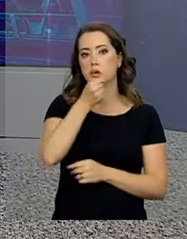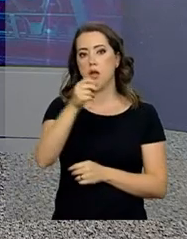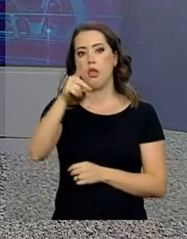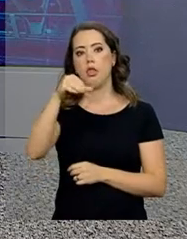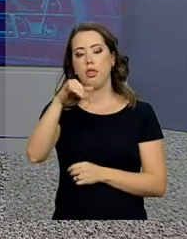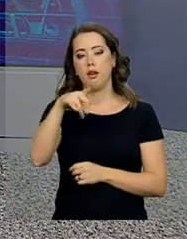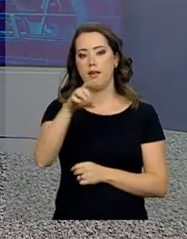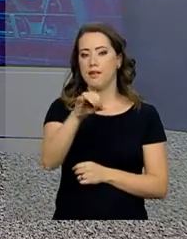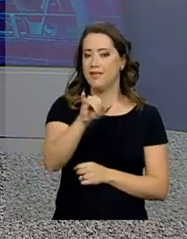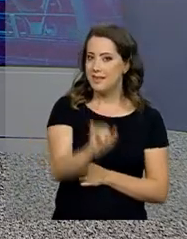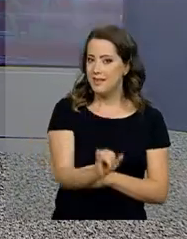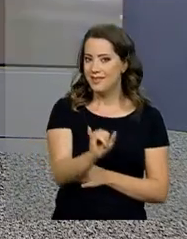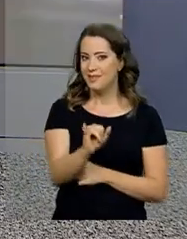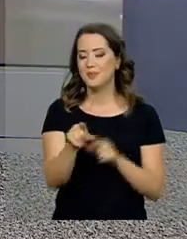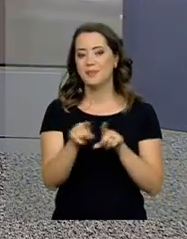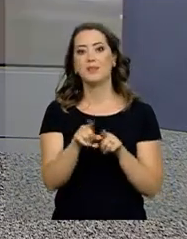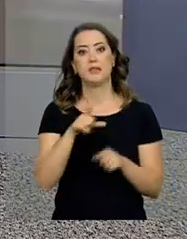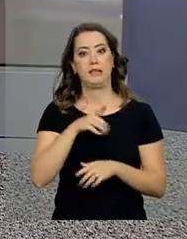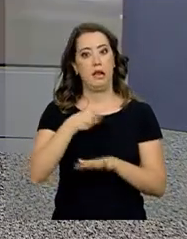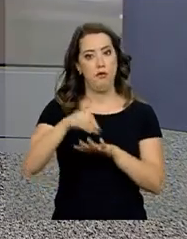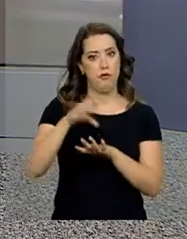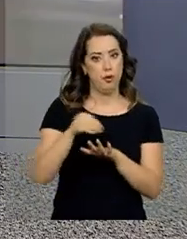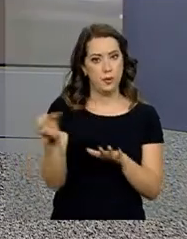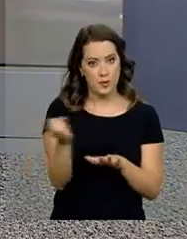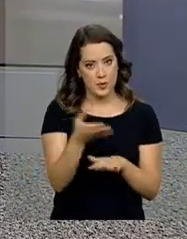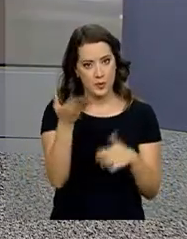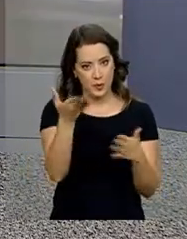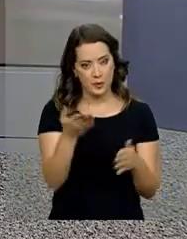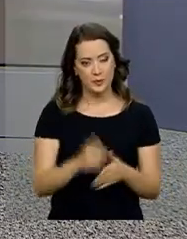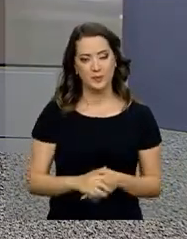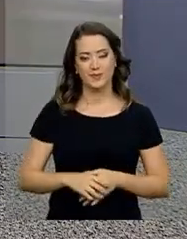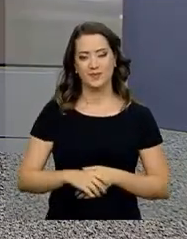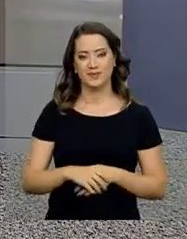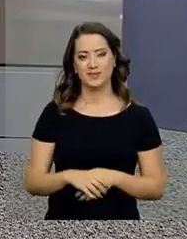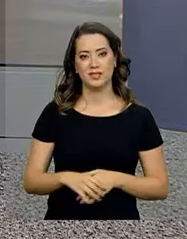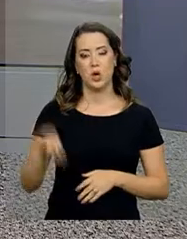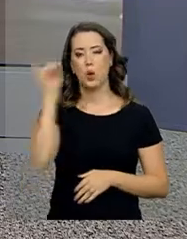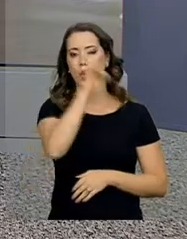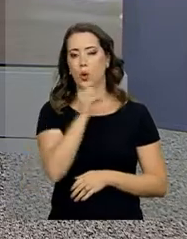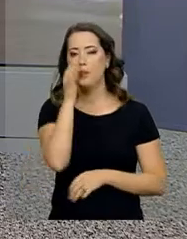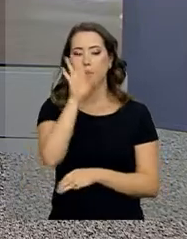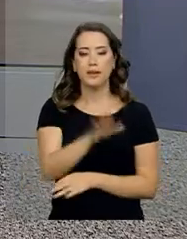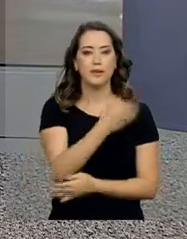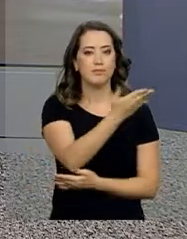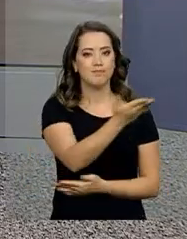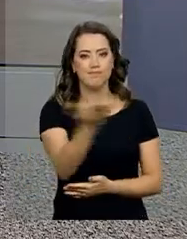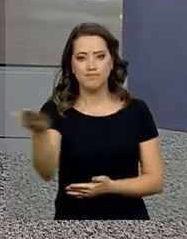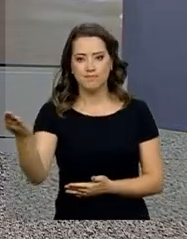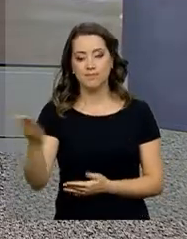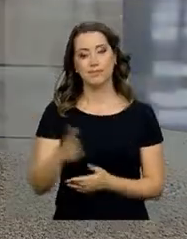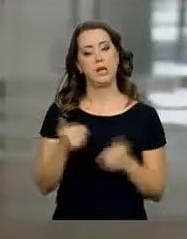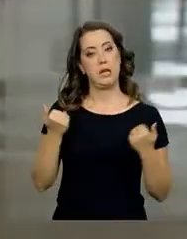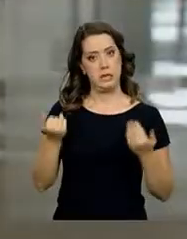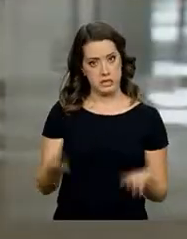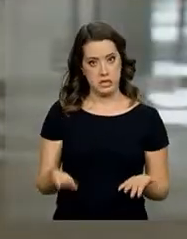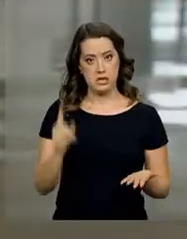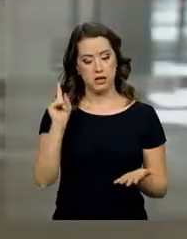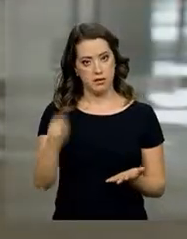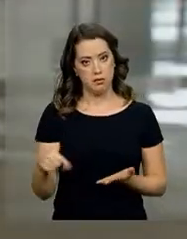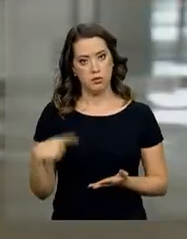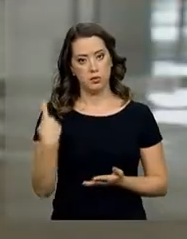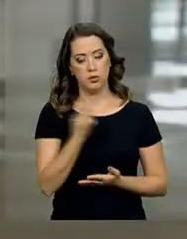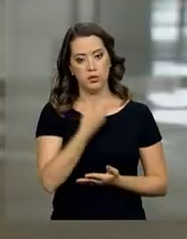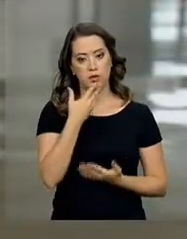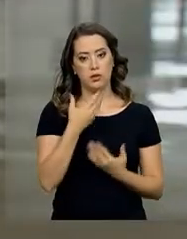Daniele Popov tem as informações. Boa tarde, Daniele. Oi, Alessandra. Boa tarde para você, boa tarde a todos. É isso mesmo, vamos falar